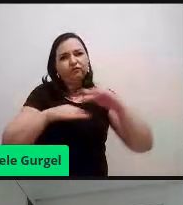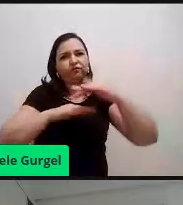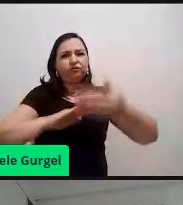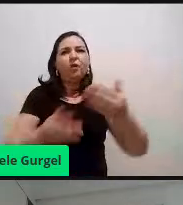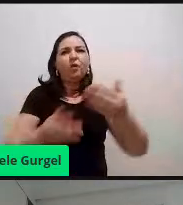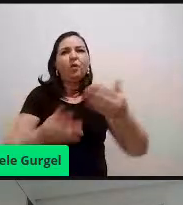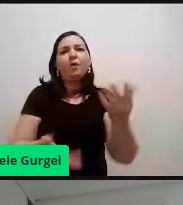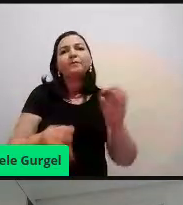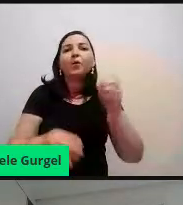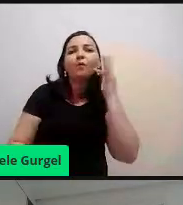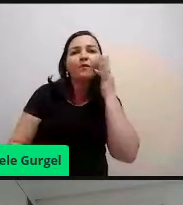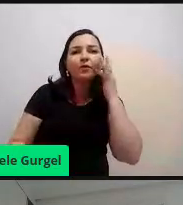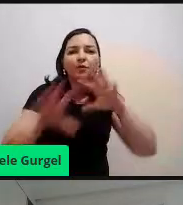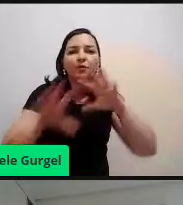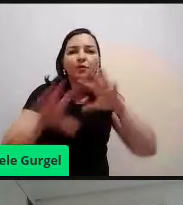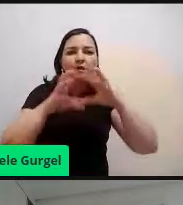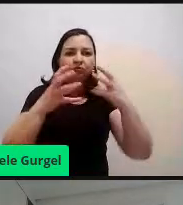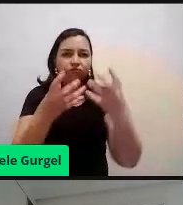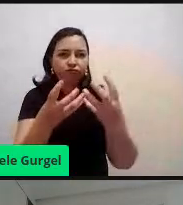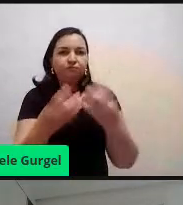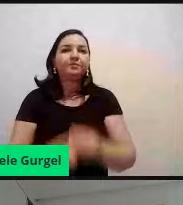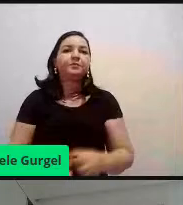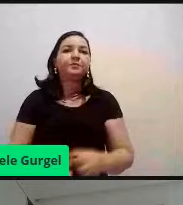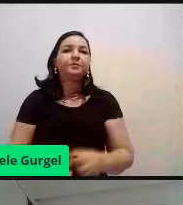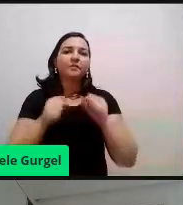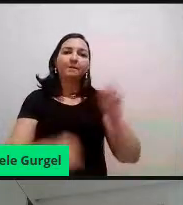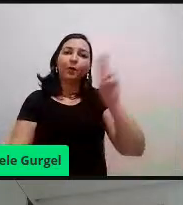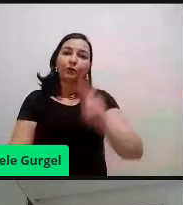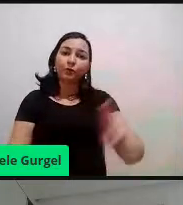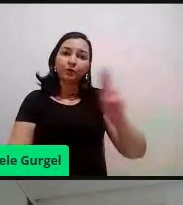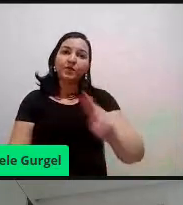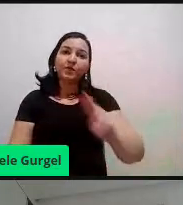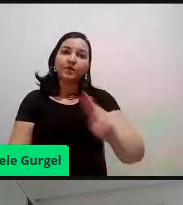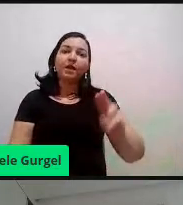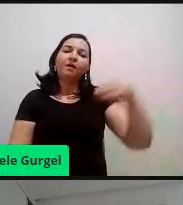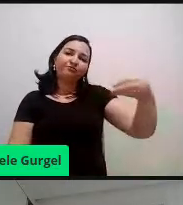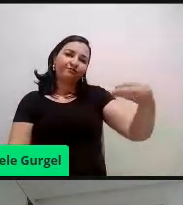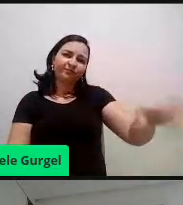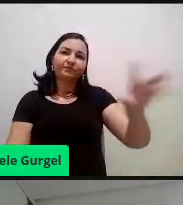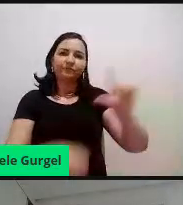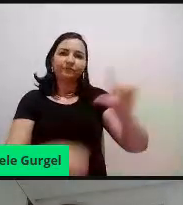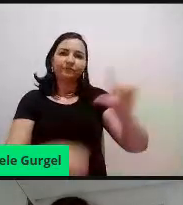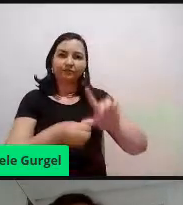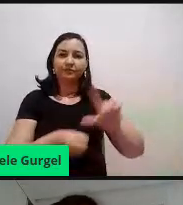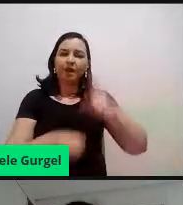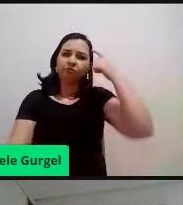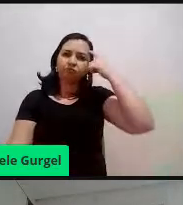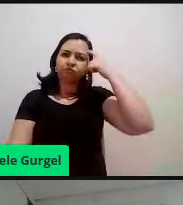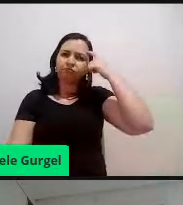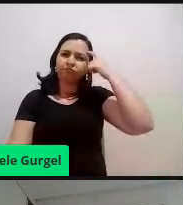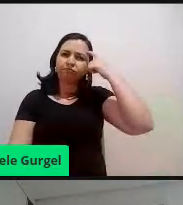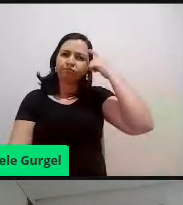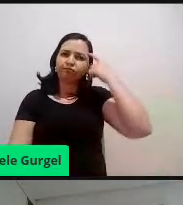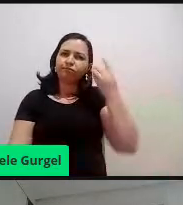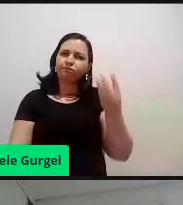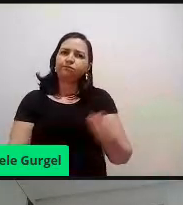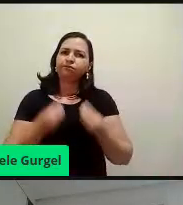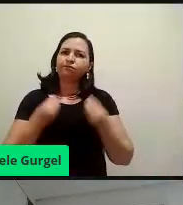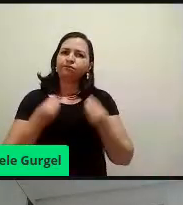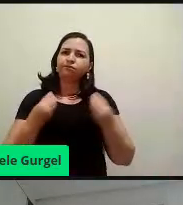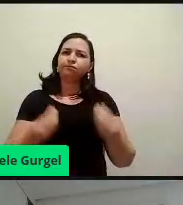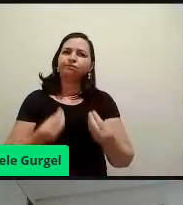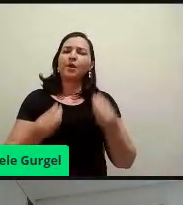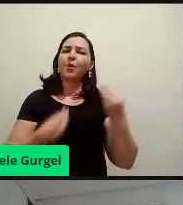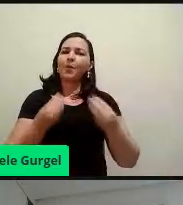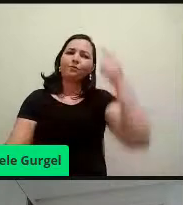algum recipiente, né, e que depois de utilizar ele, a gente descarta, então, o a gente tem que repensar, são os nossos